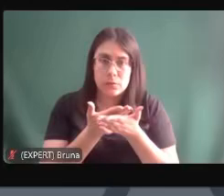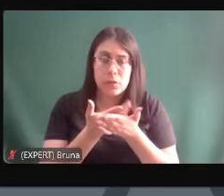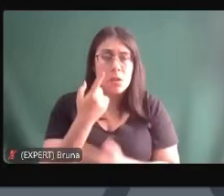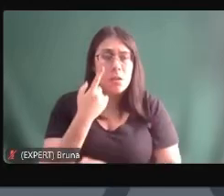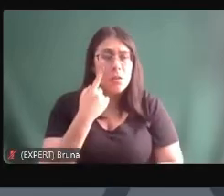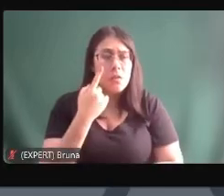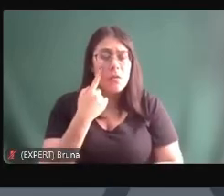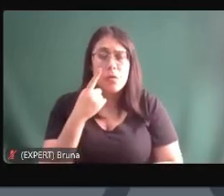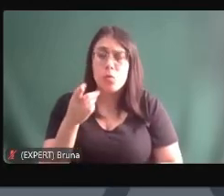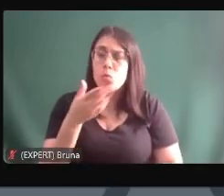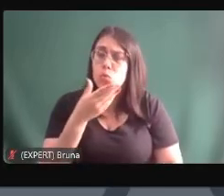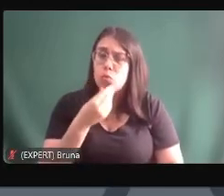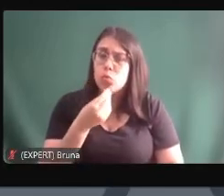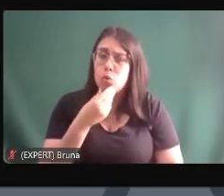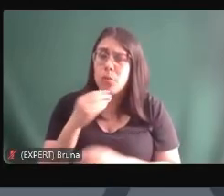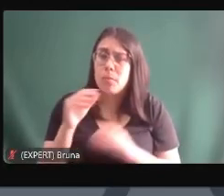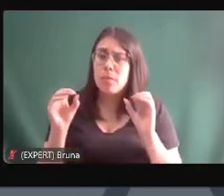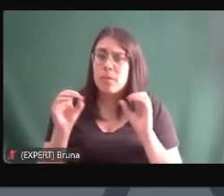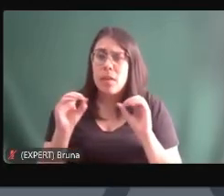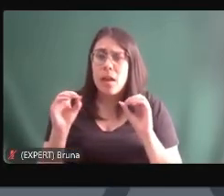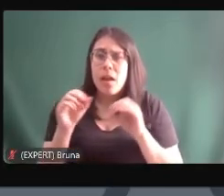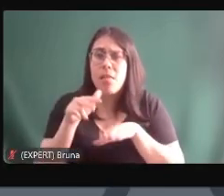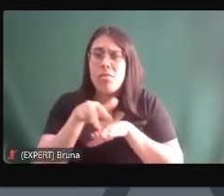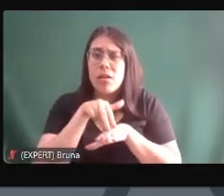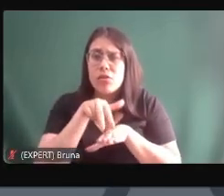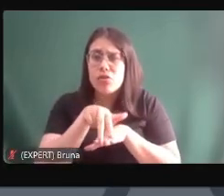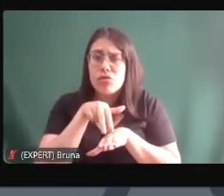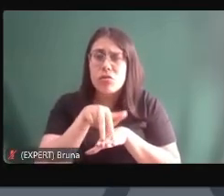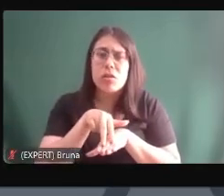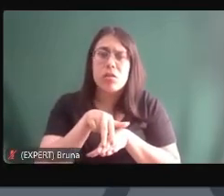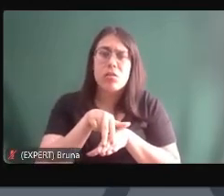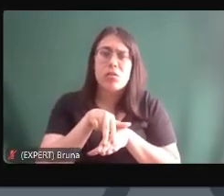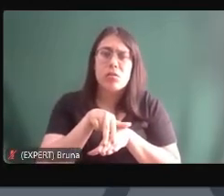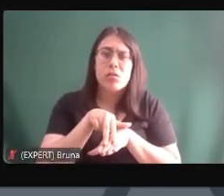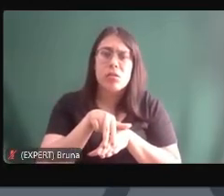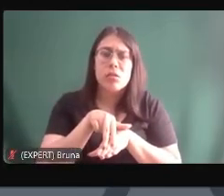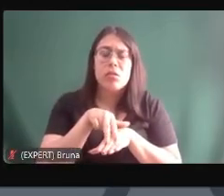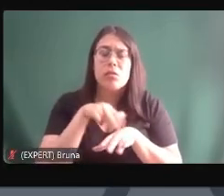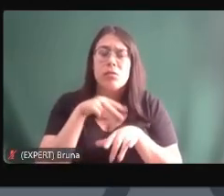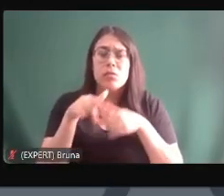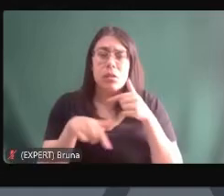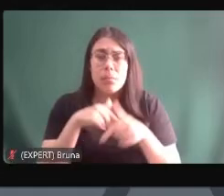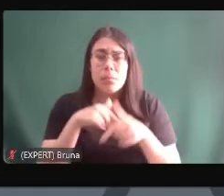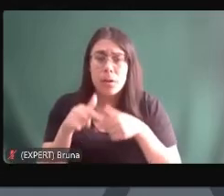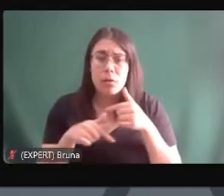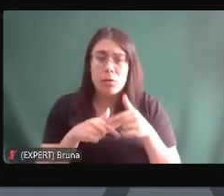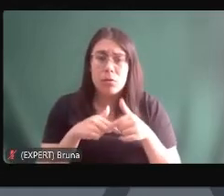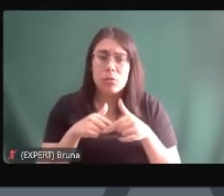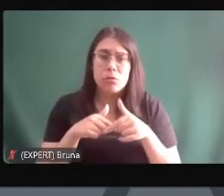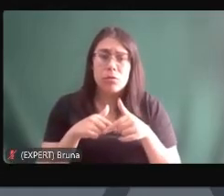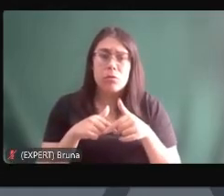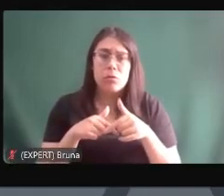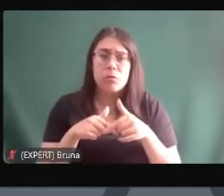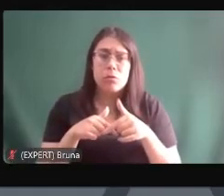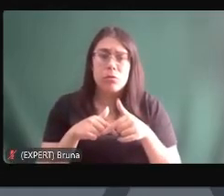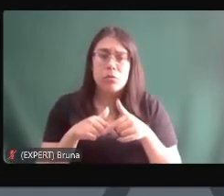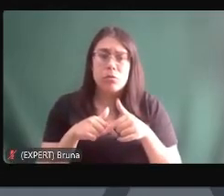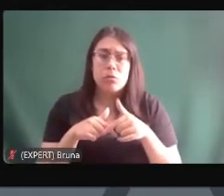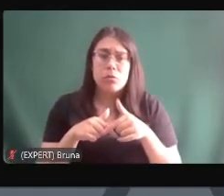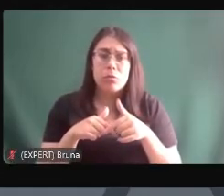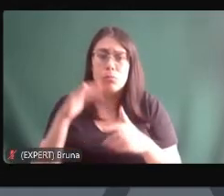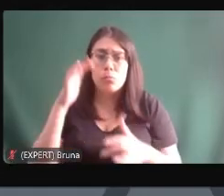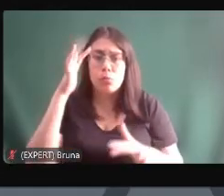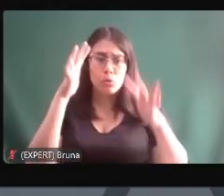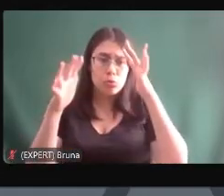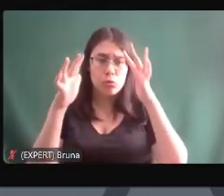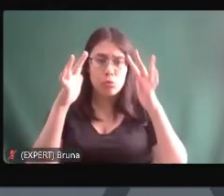cara sem nada com chinelo meio vindo do trabalho e ele falou o meu maior sonho é